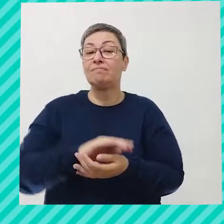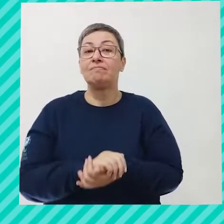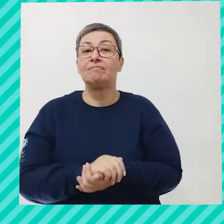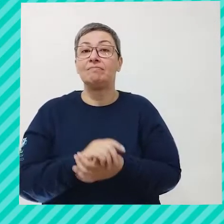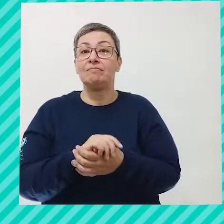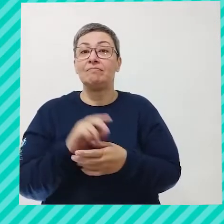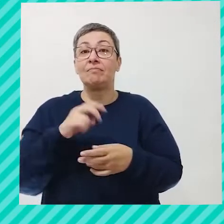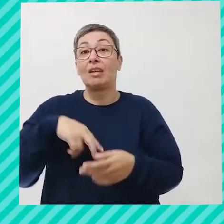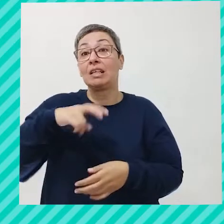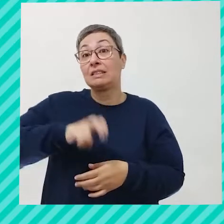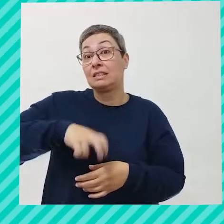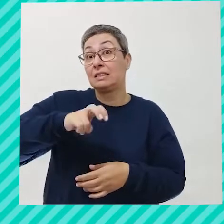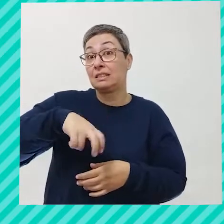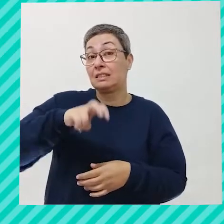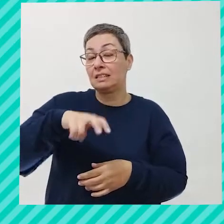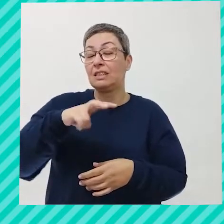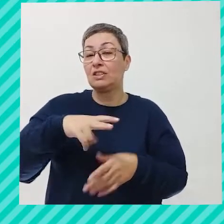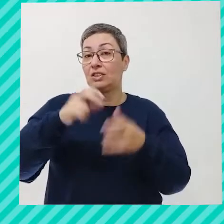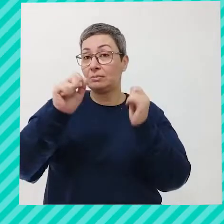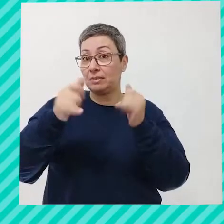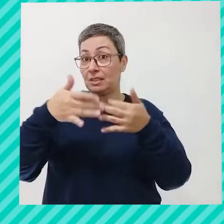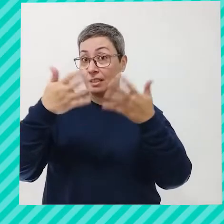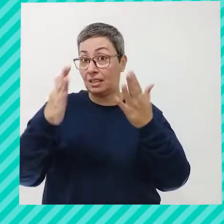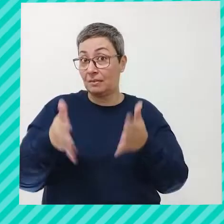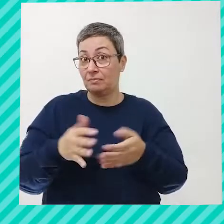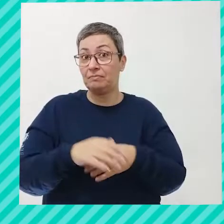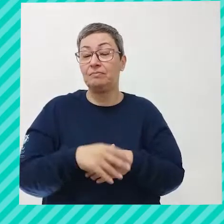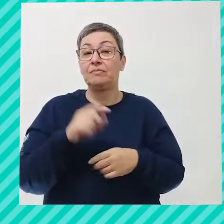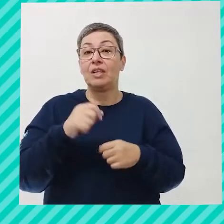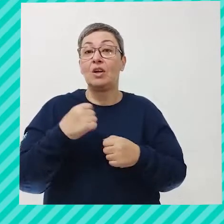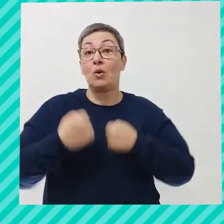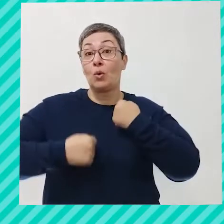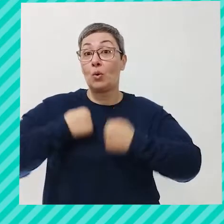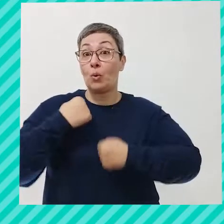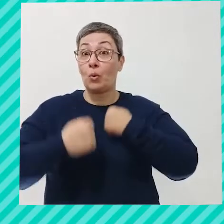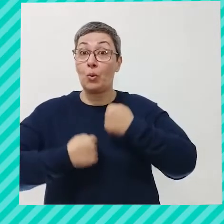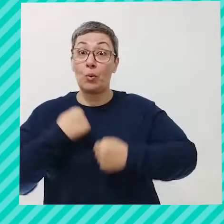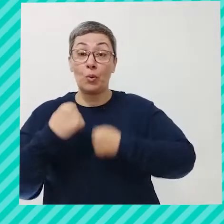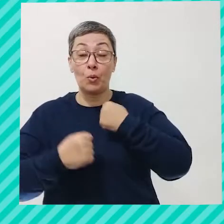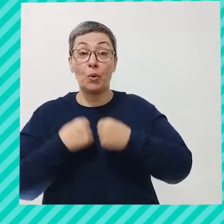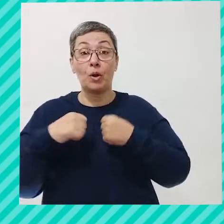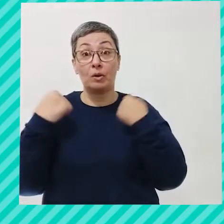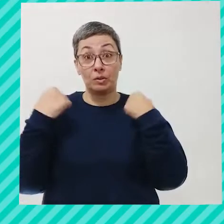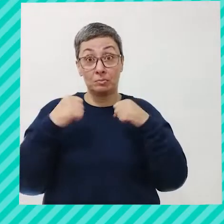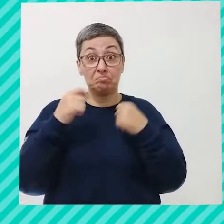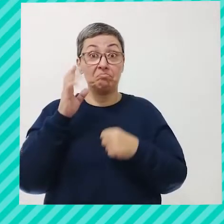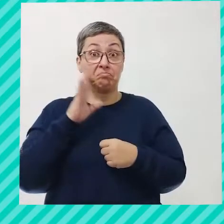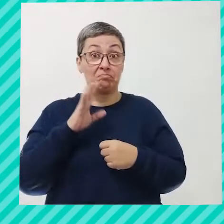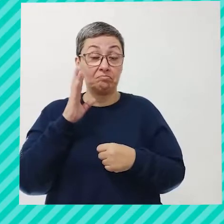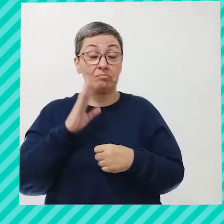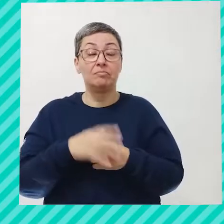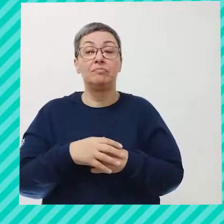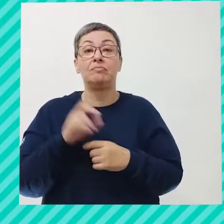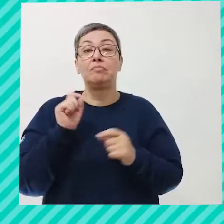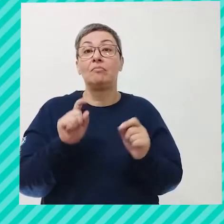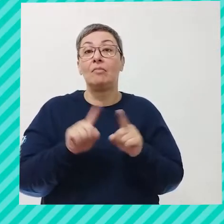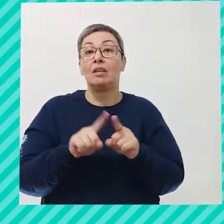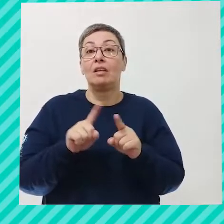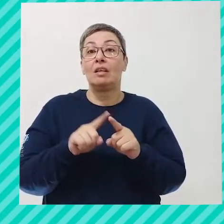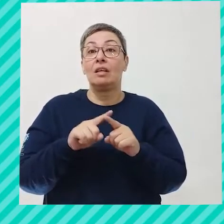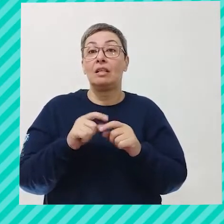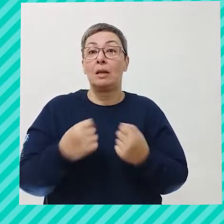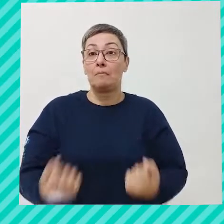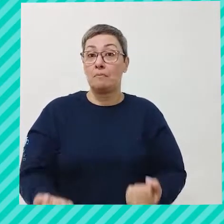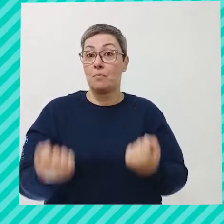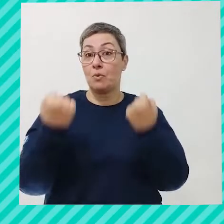né? A caminhada, que eu falei agora há pouquinho. Corrida, é uma atividade física bem legal. Aí também tem a